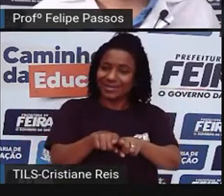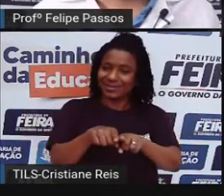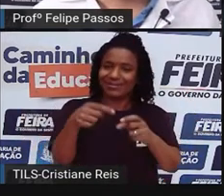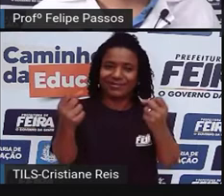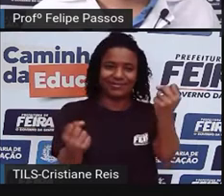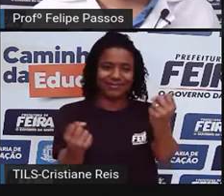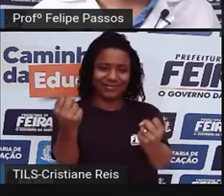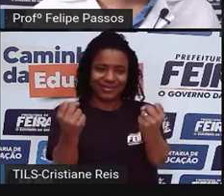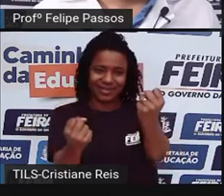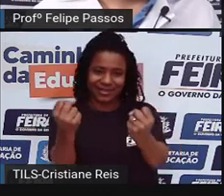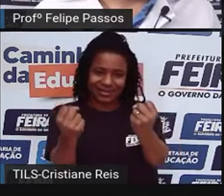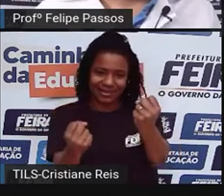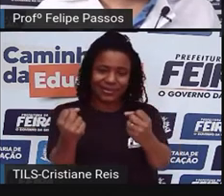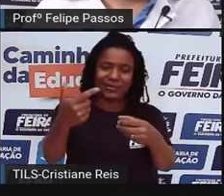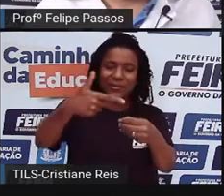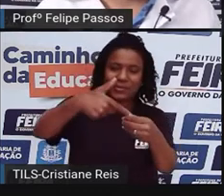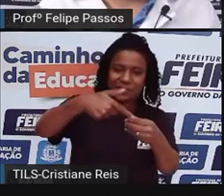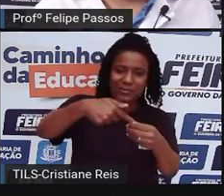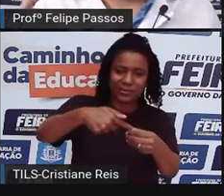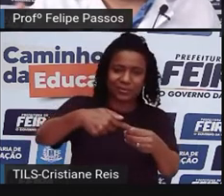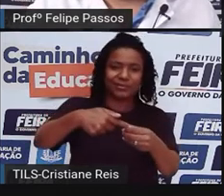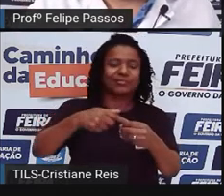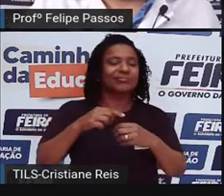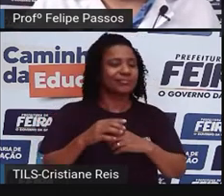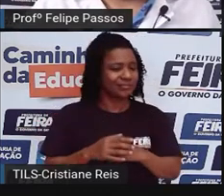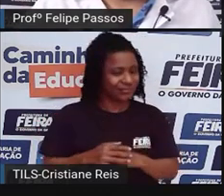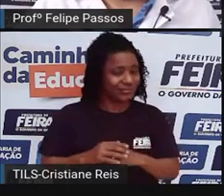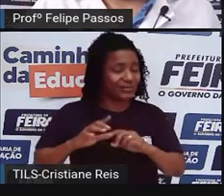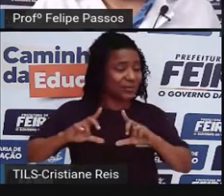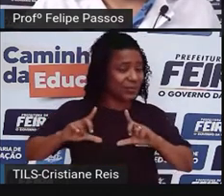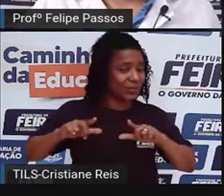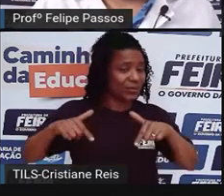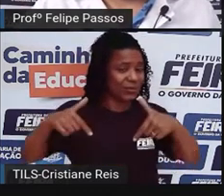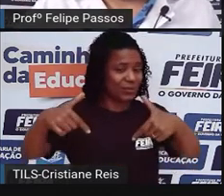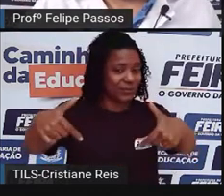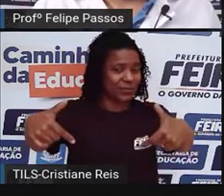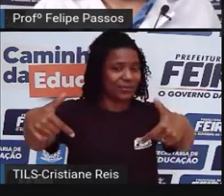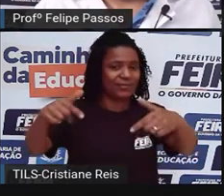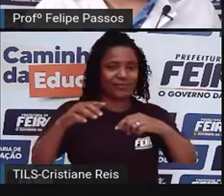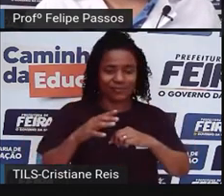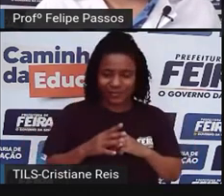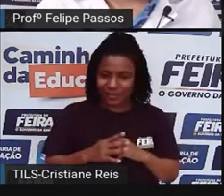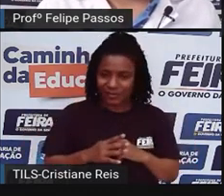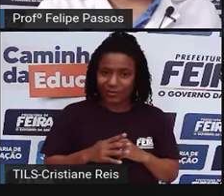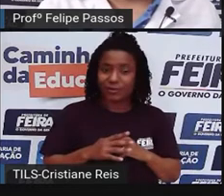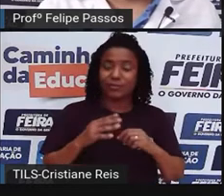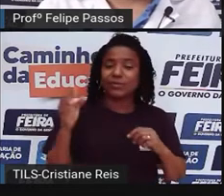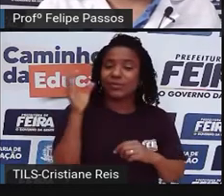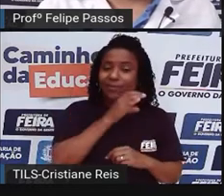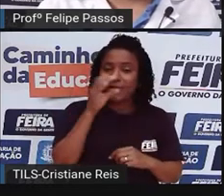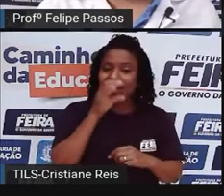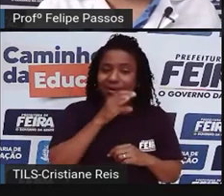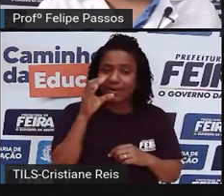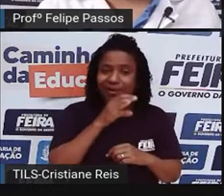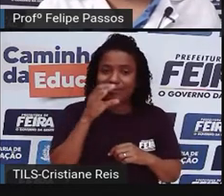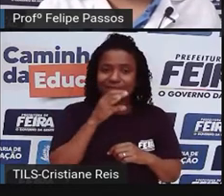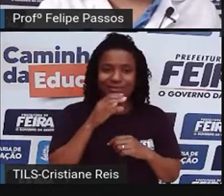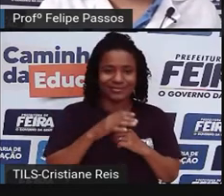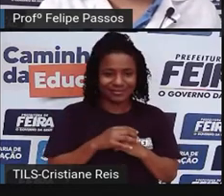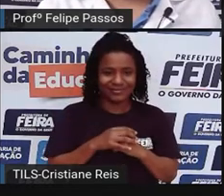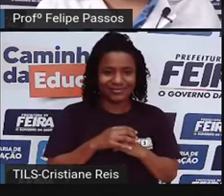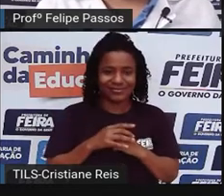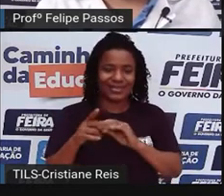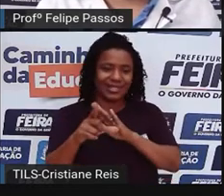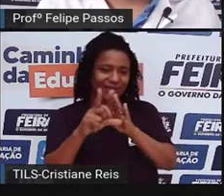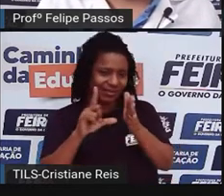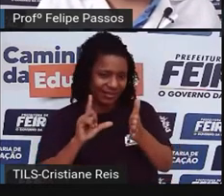Movidos a combustível. Então, isso foi acelerando o trânsito. Percebe? Antes, as carruagens, elas andavam o quê? A 10,